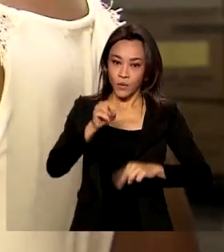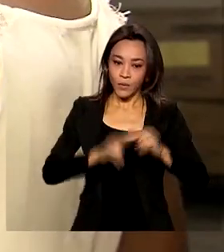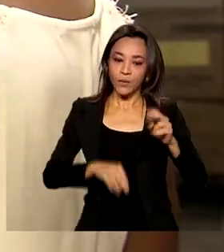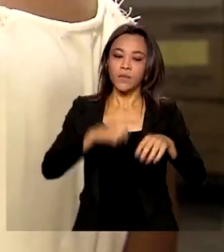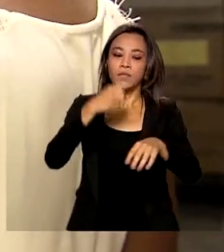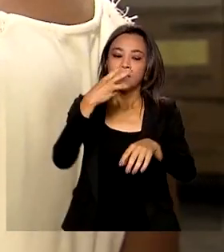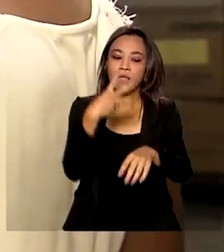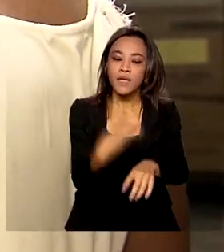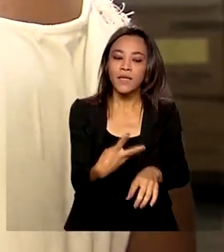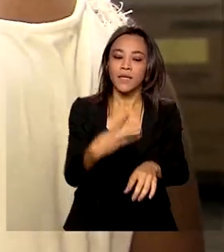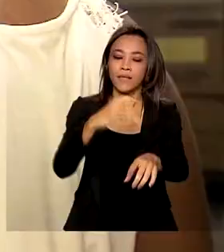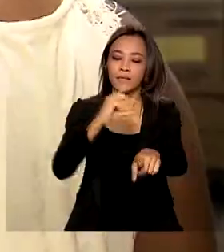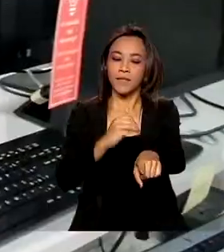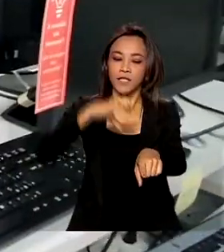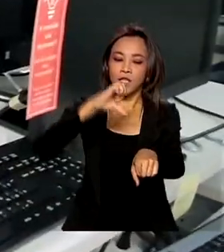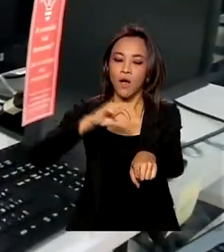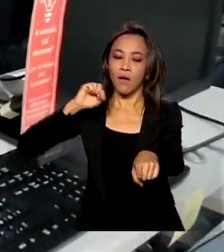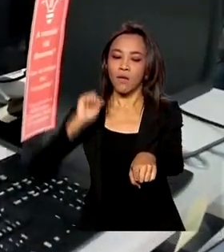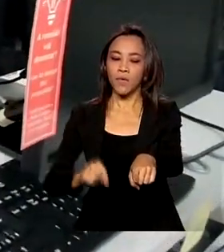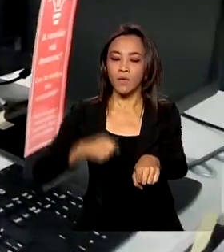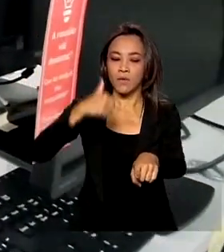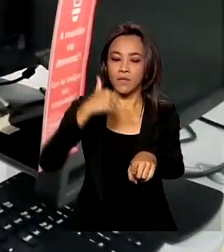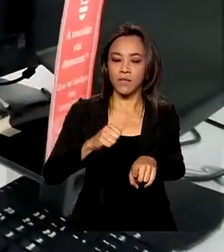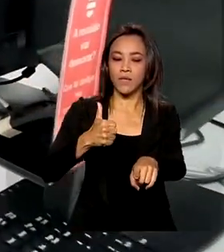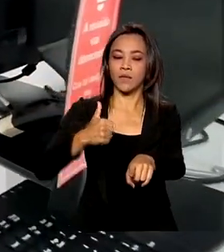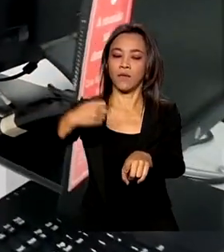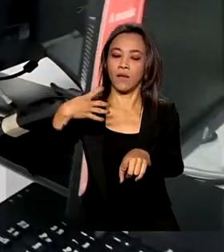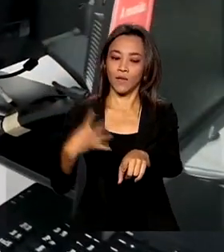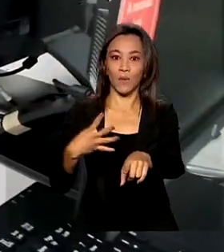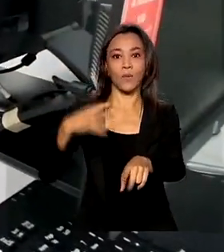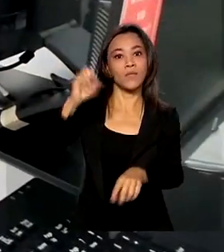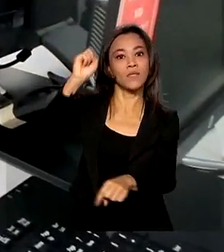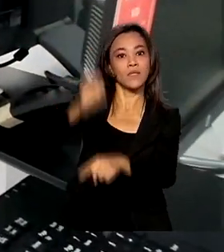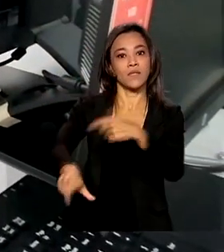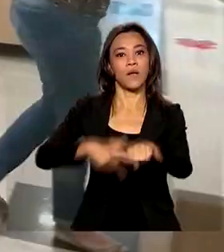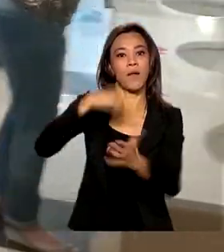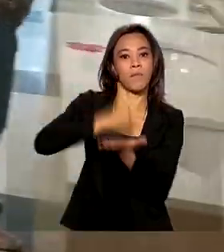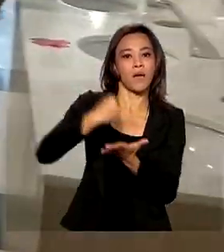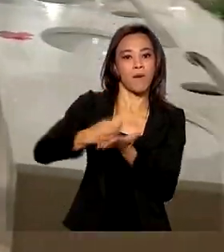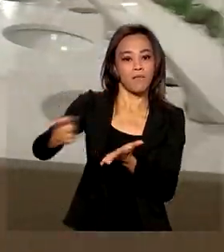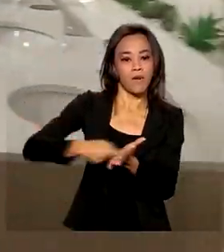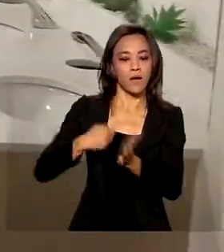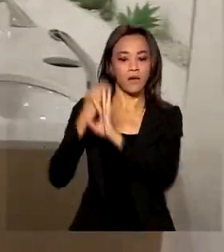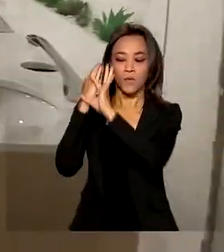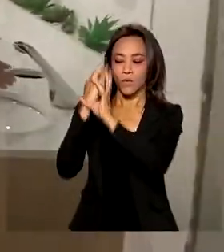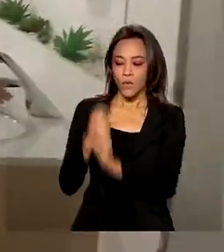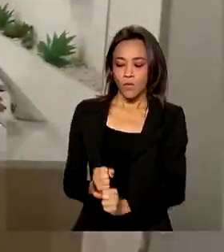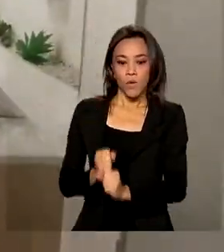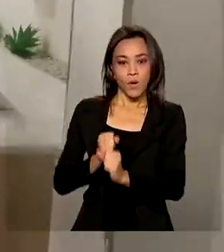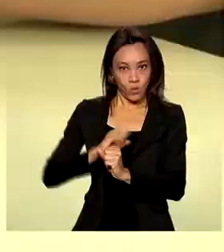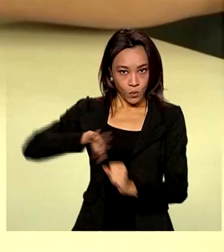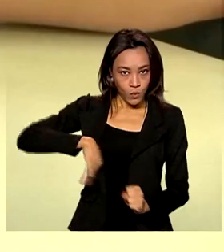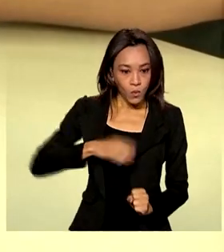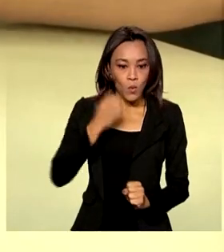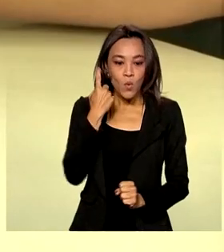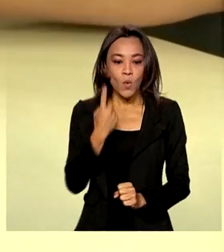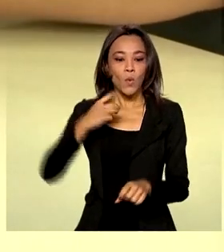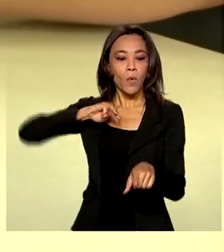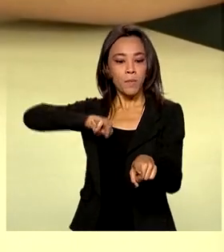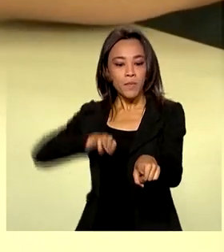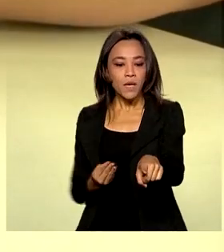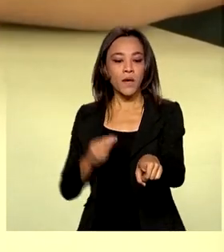mil 114 empregos formais. No acumulado do ano, já são mais de um milhão e meio de pessoas